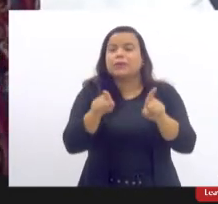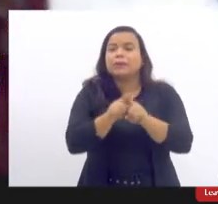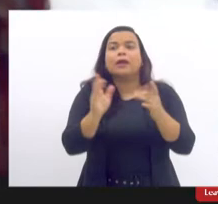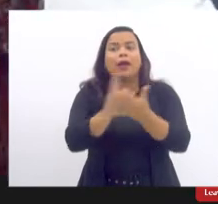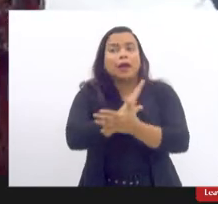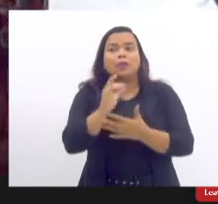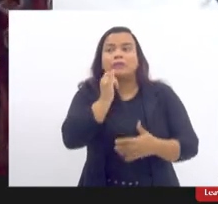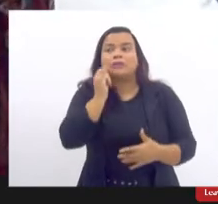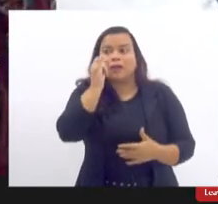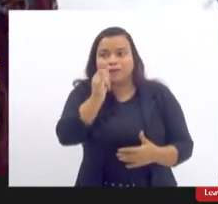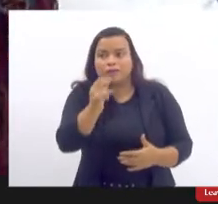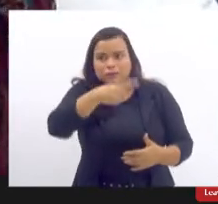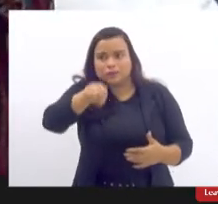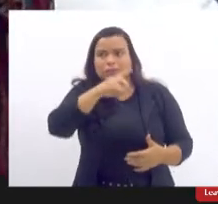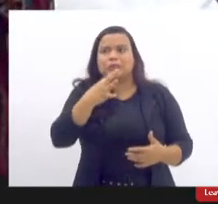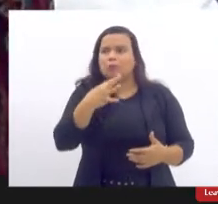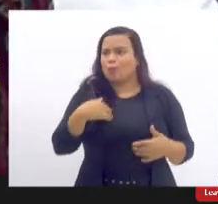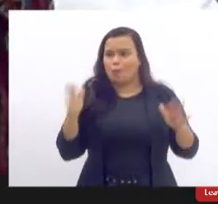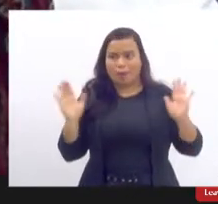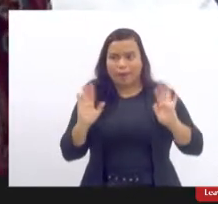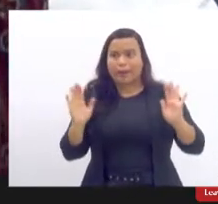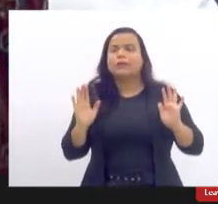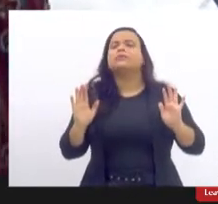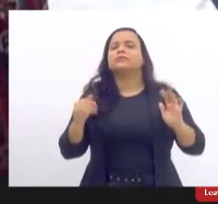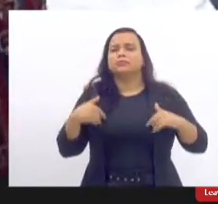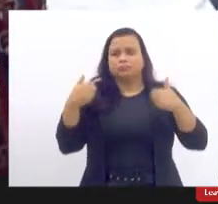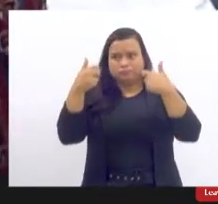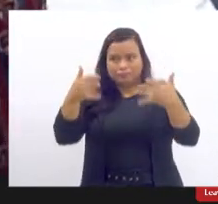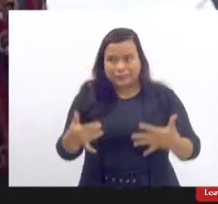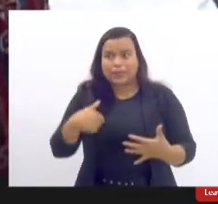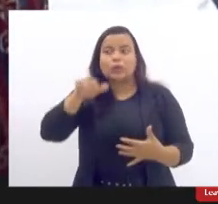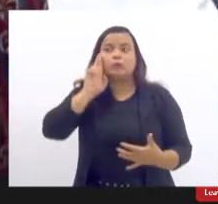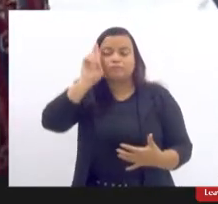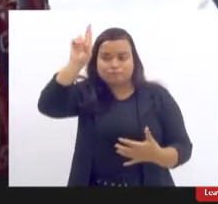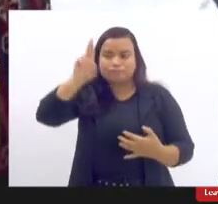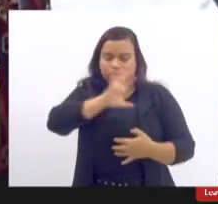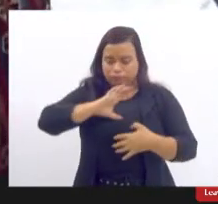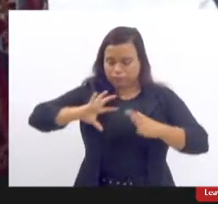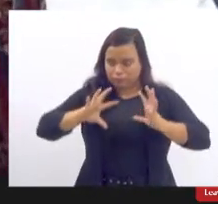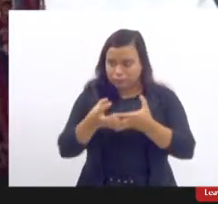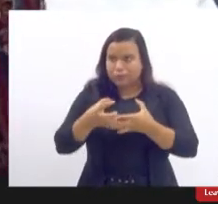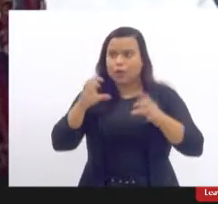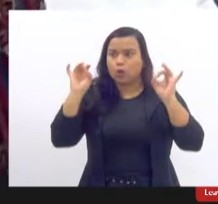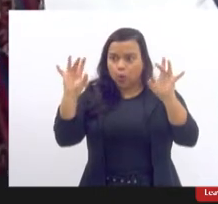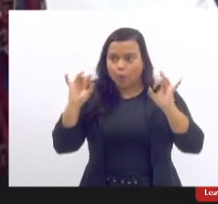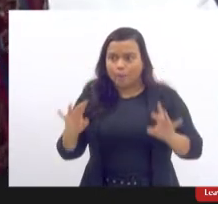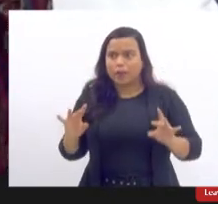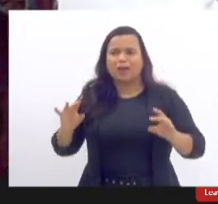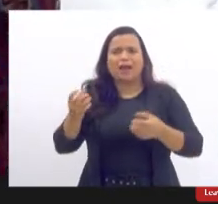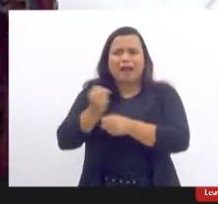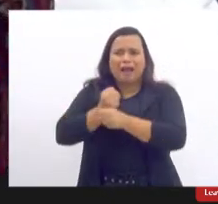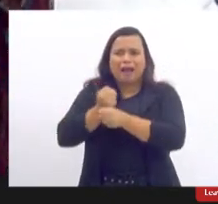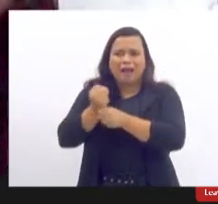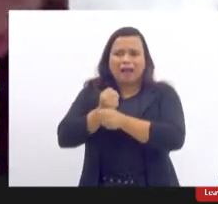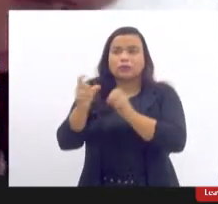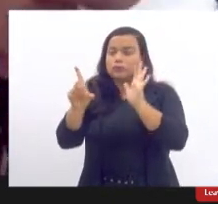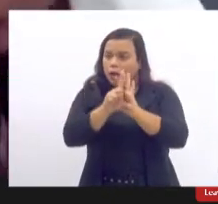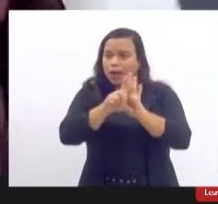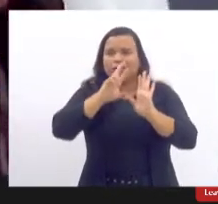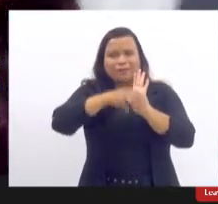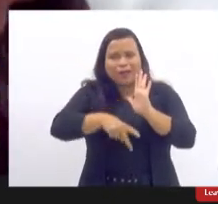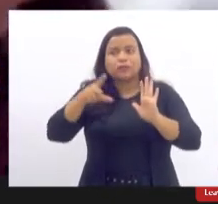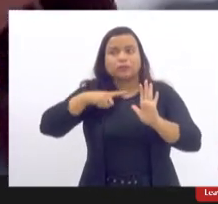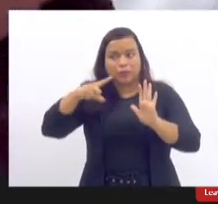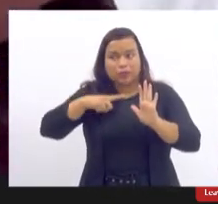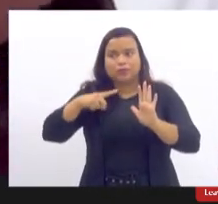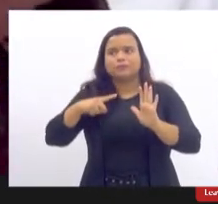conhecem que eu estou há muitos anos na comissão do cúmplice, nós temos muitas leis, é muito mais difícil do que fazer